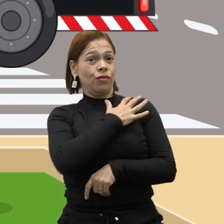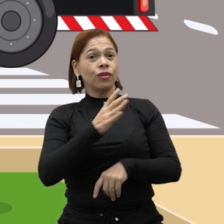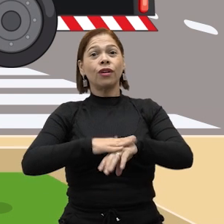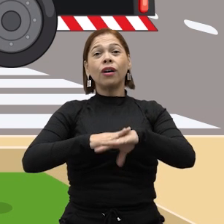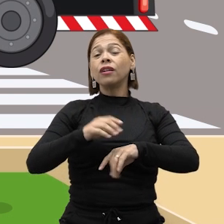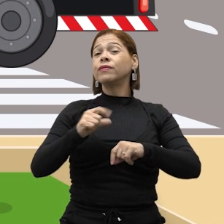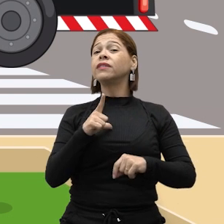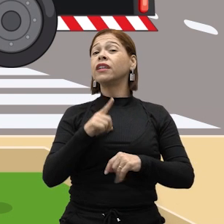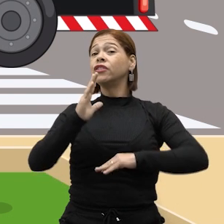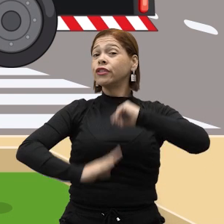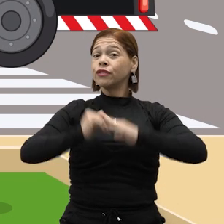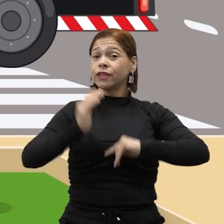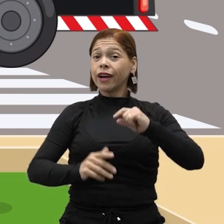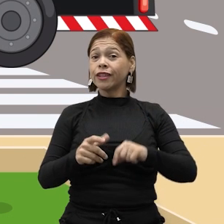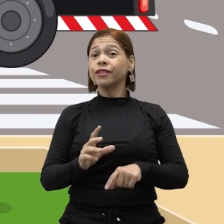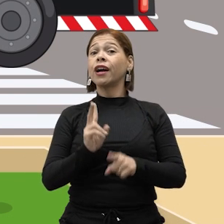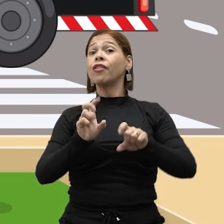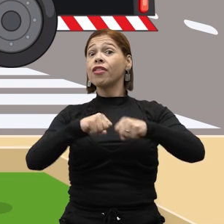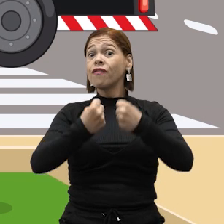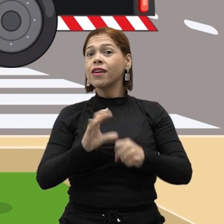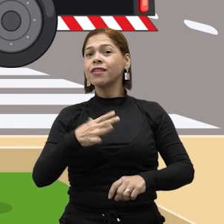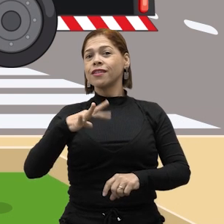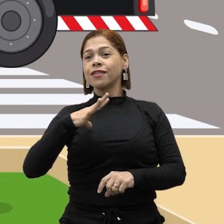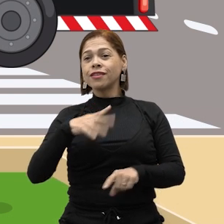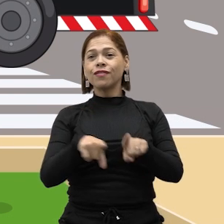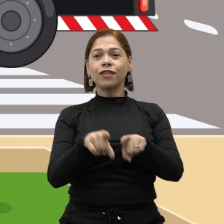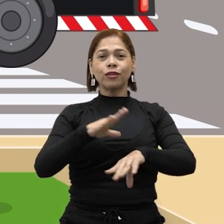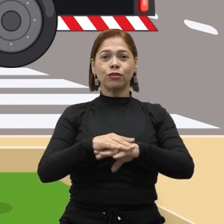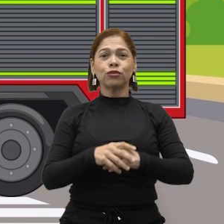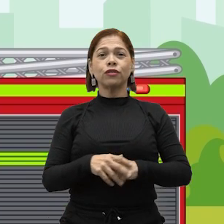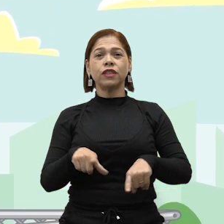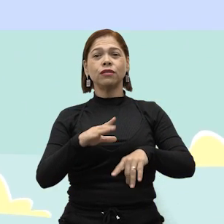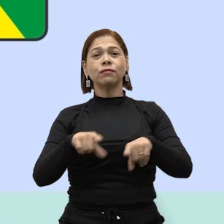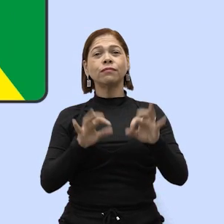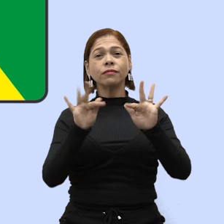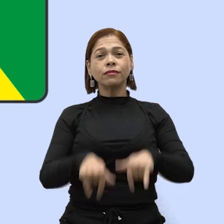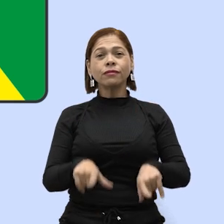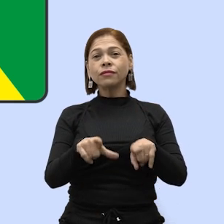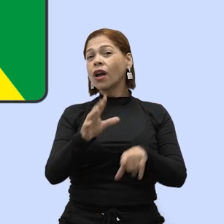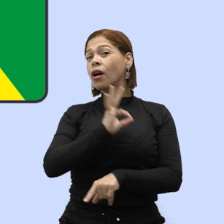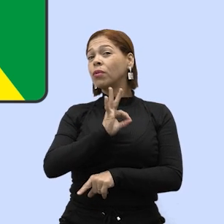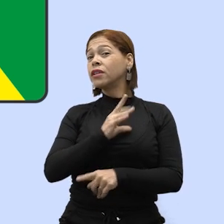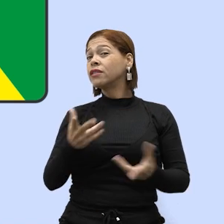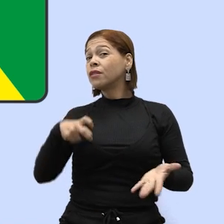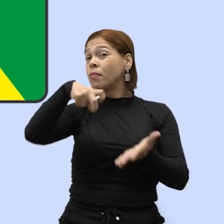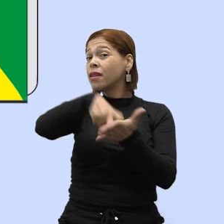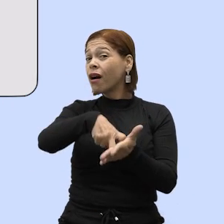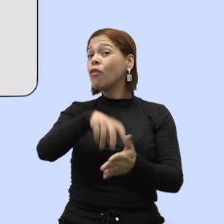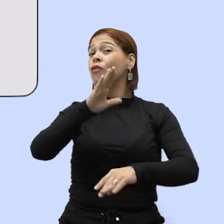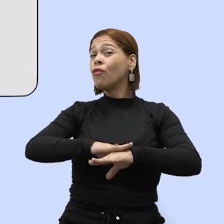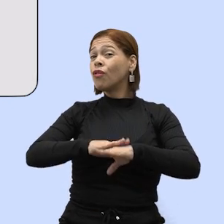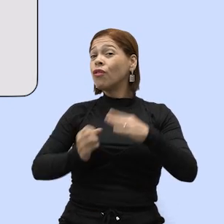militares a execução de atividade de defesa civil, além das atribuições definidas em lei. Por fim, as polícias